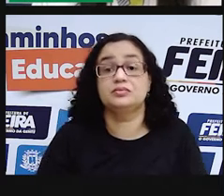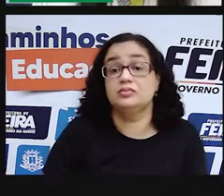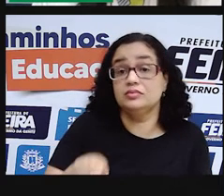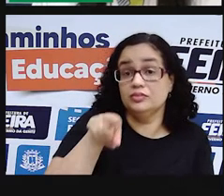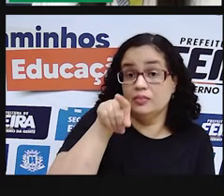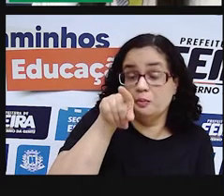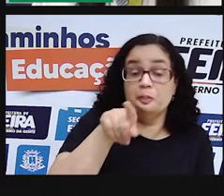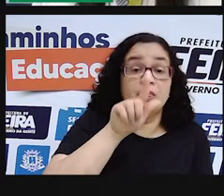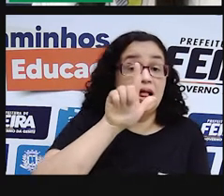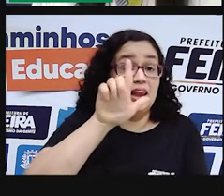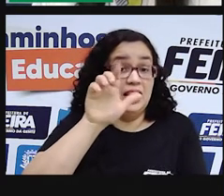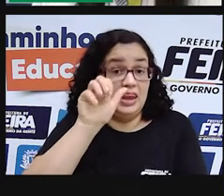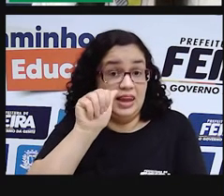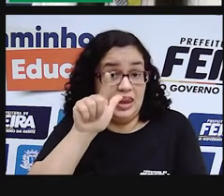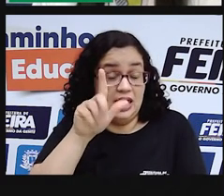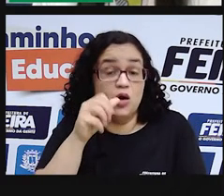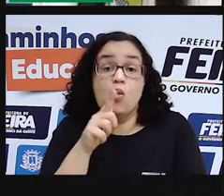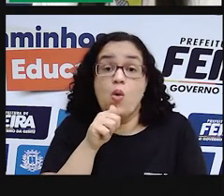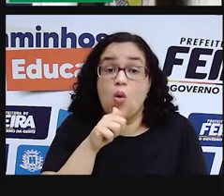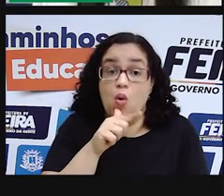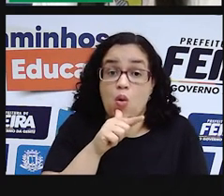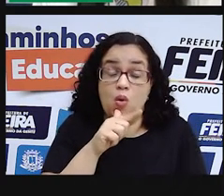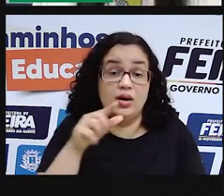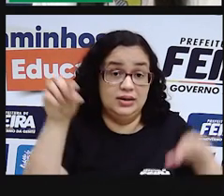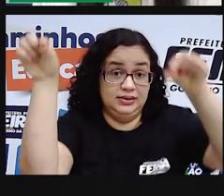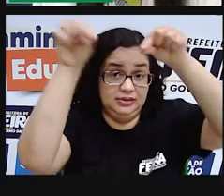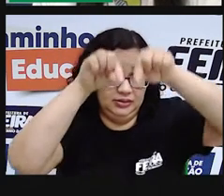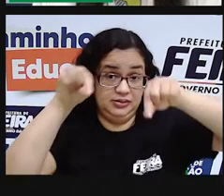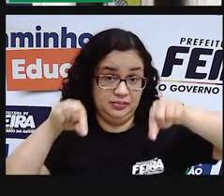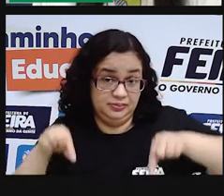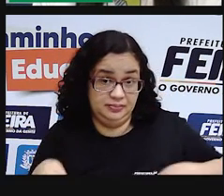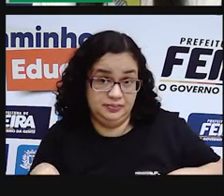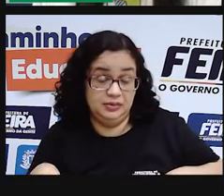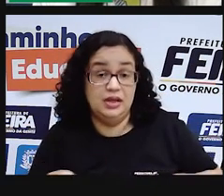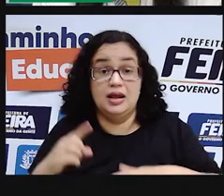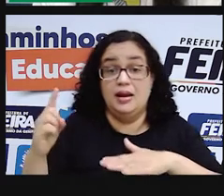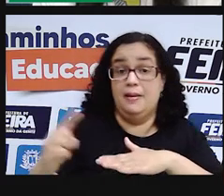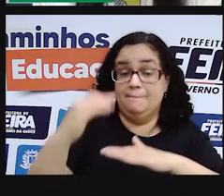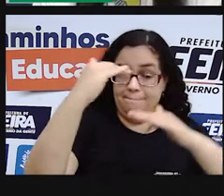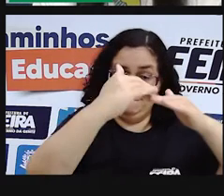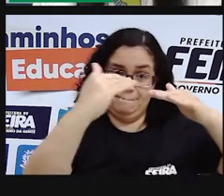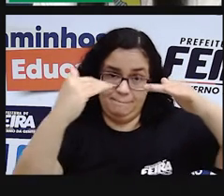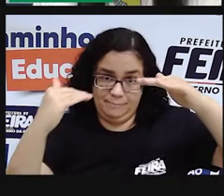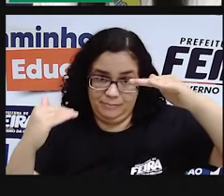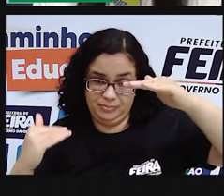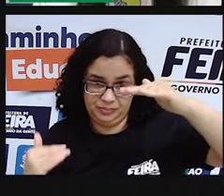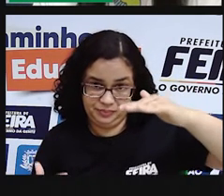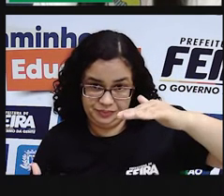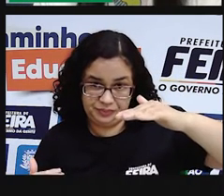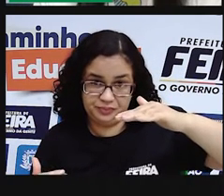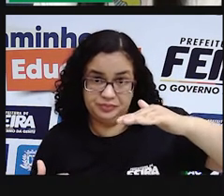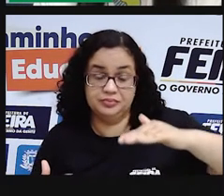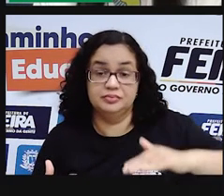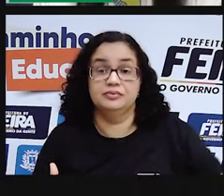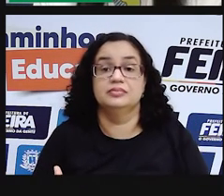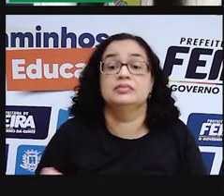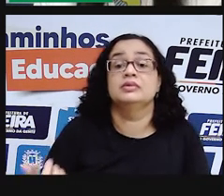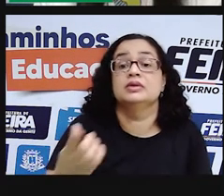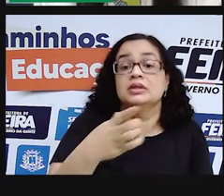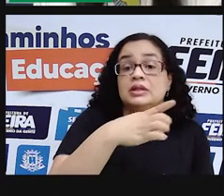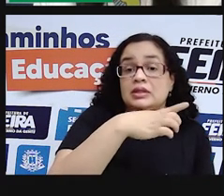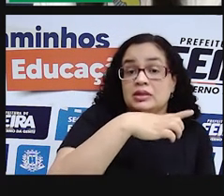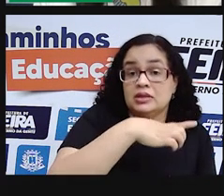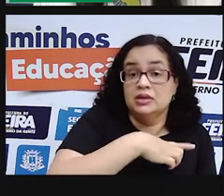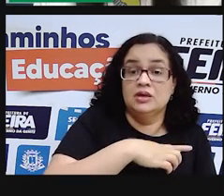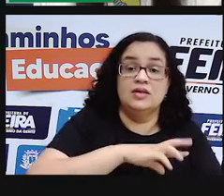Enquanto lago e lagoa são porções de terra com altitudes inferiores ao ambiente circundante, retendo e